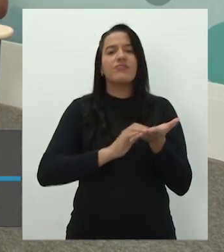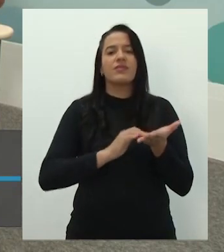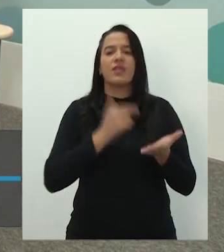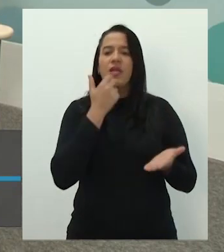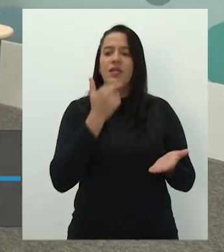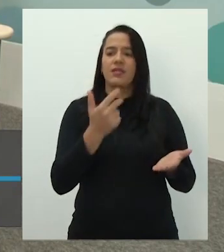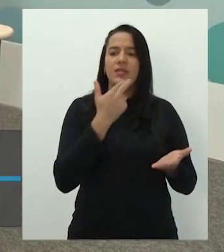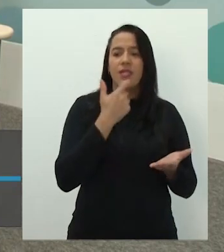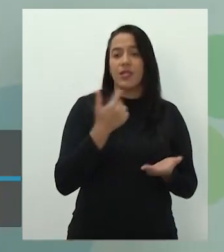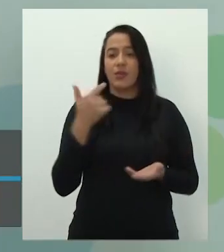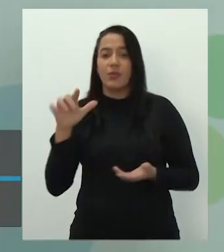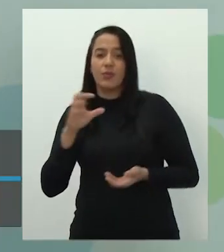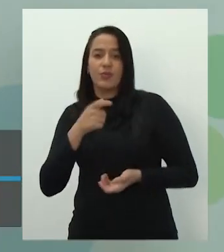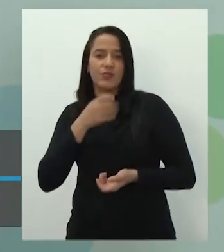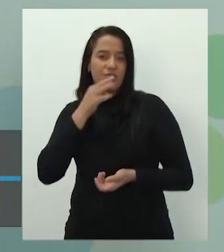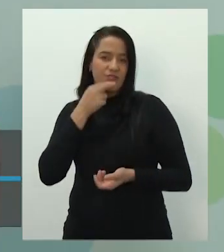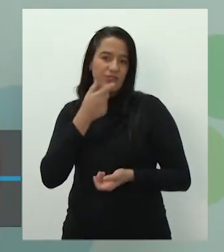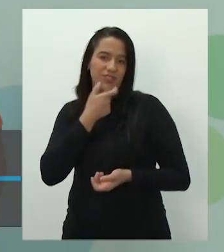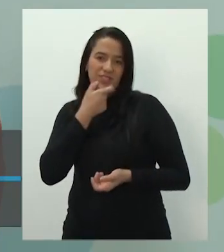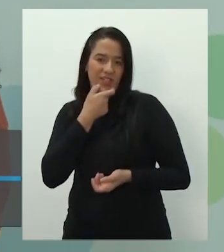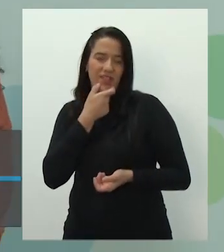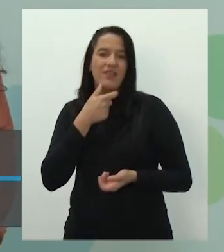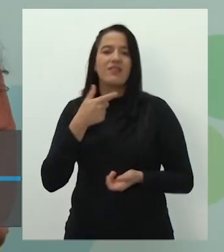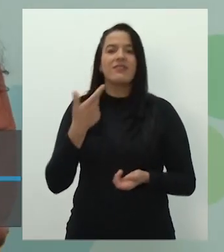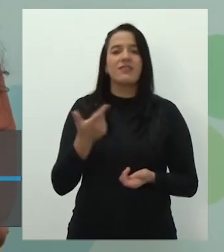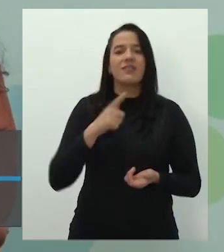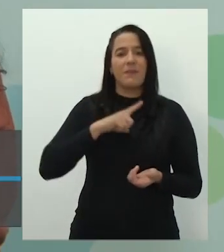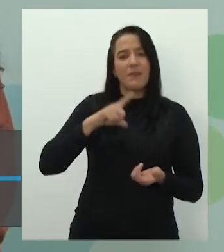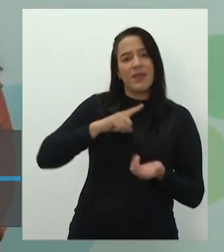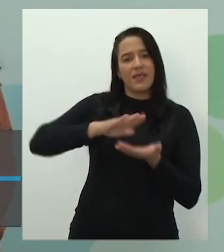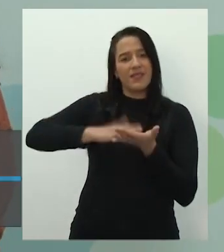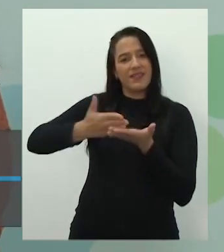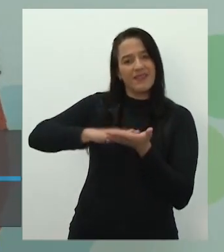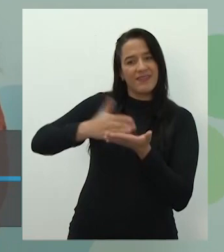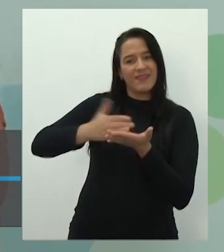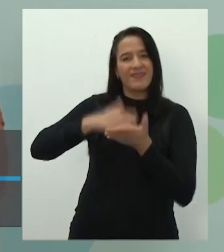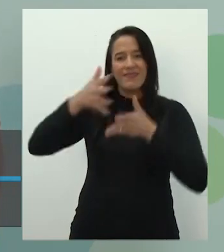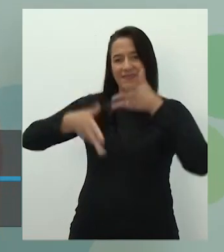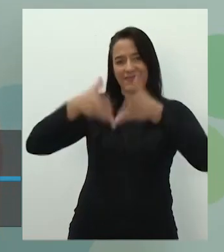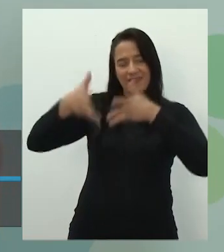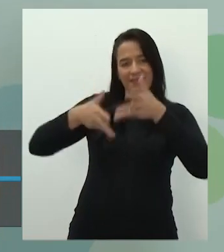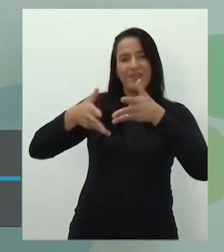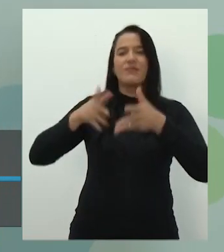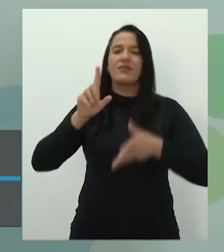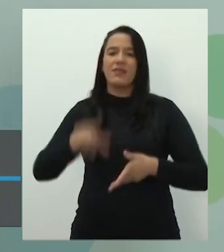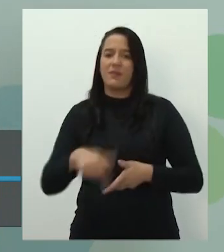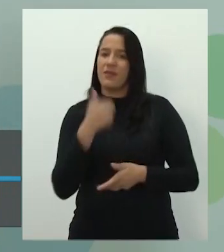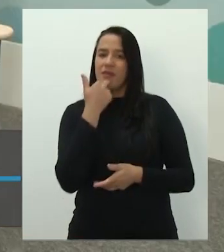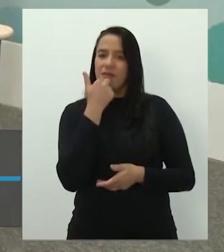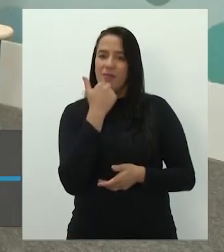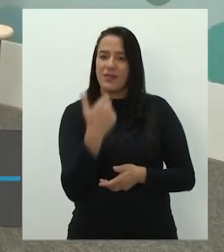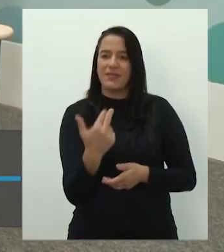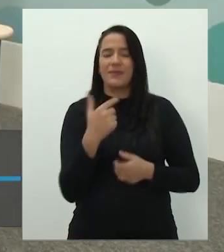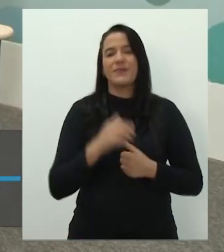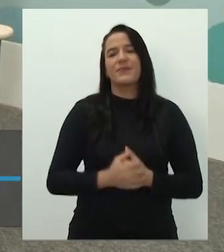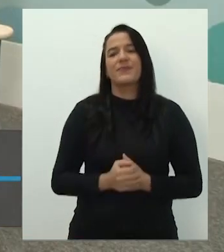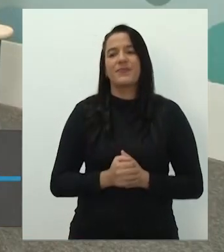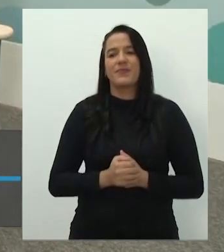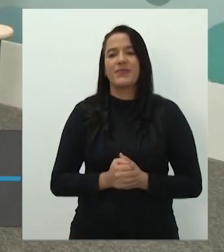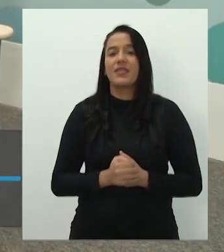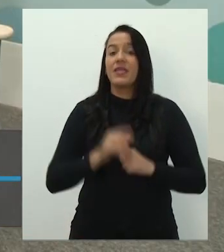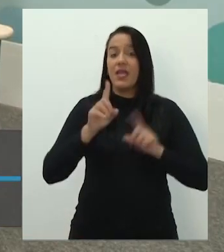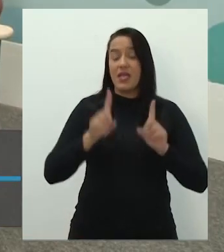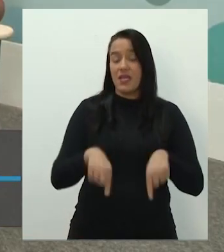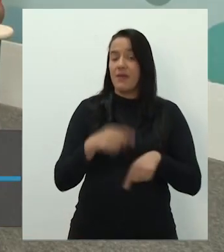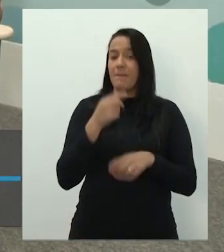eu de espanhol, é outro sistema. E aqui tem o pessoal da Libras. Libras. Aqui tem o pessoal da Libras. Isso, que é outro sistema. É, porque aí são palavras,